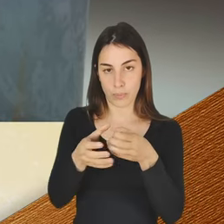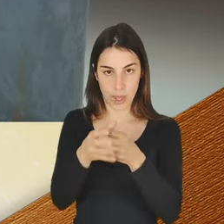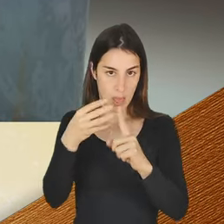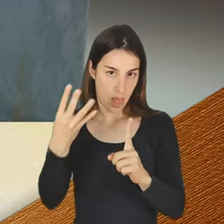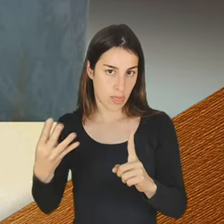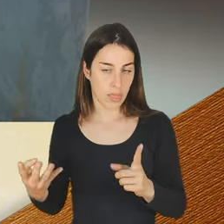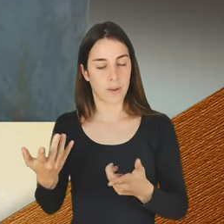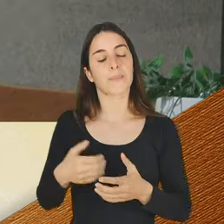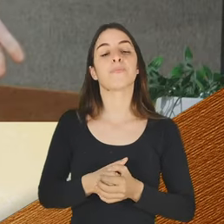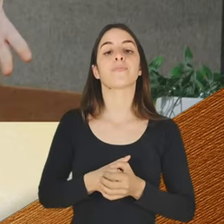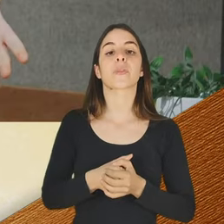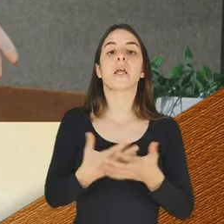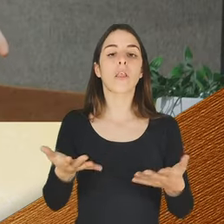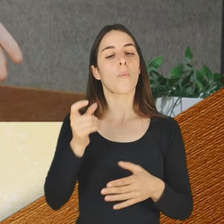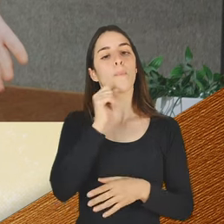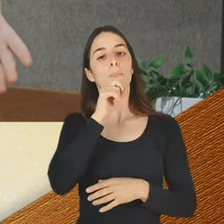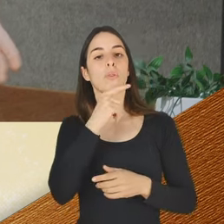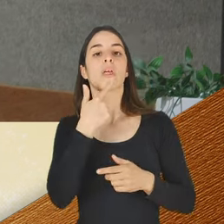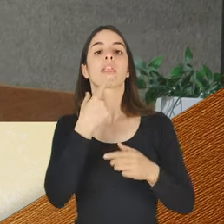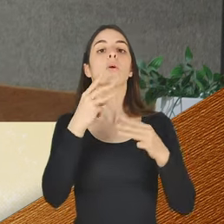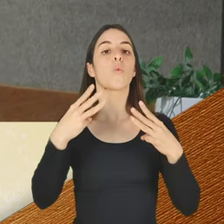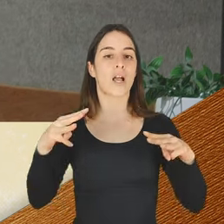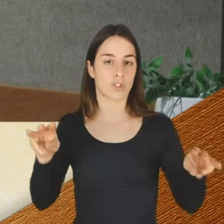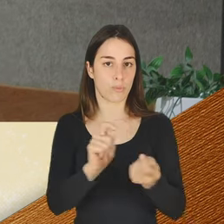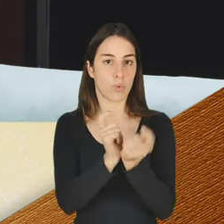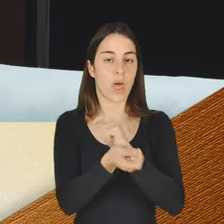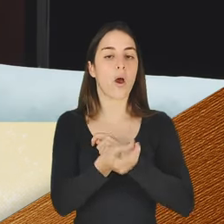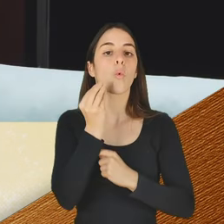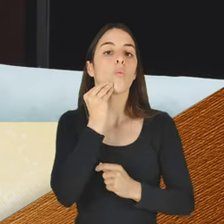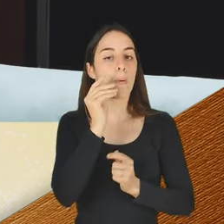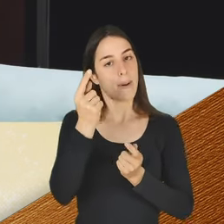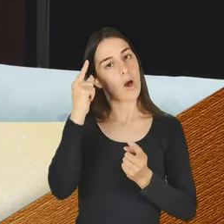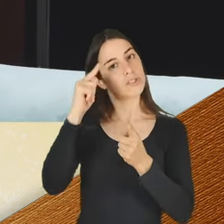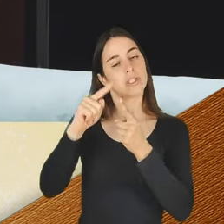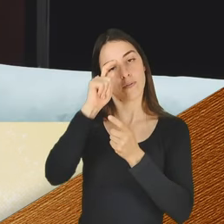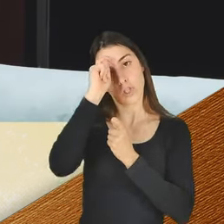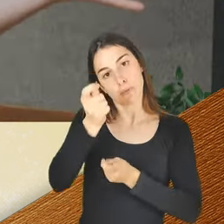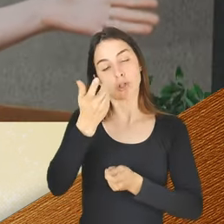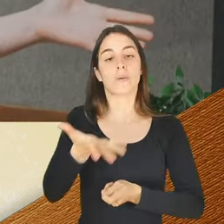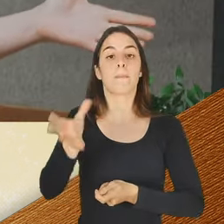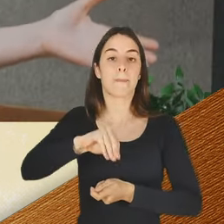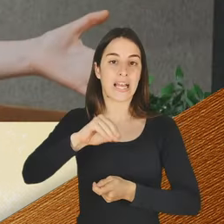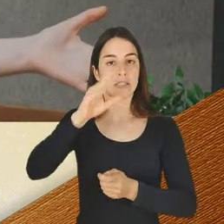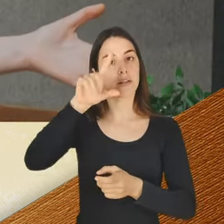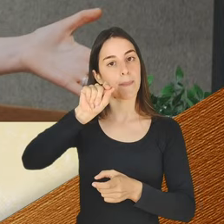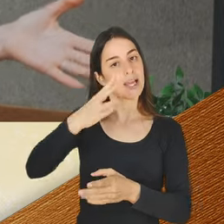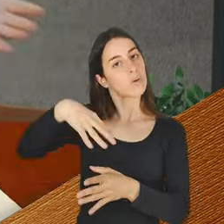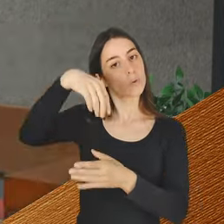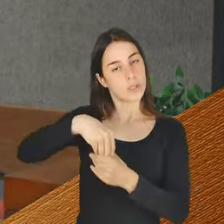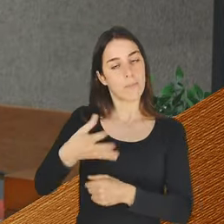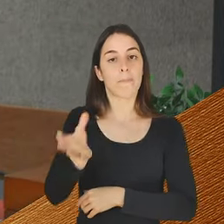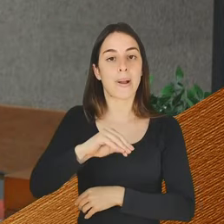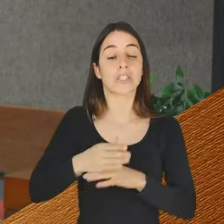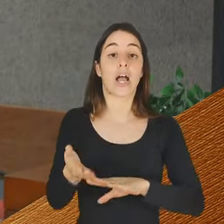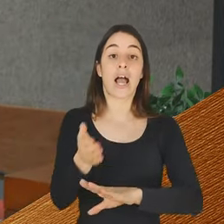mudar a nossa linguagem para sermos todos um pouco mais respeitosos e inclusivos. Antes de começarmos a nossa conversa,